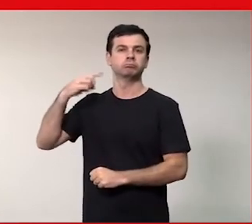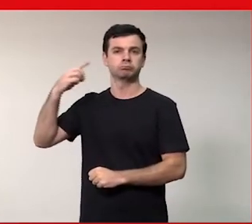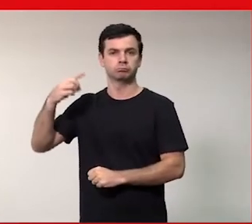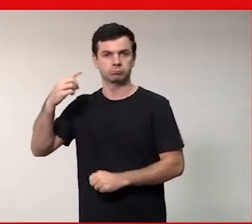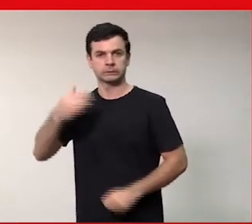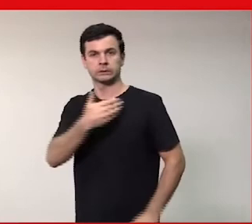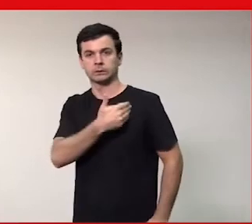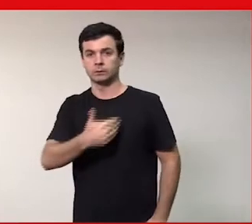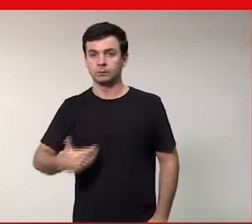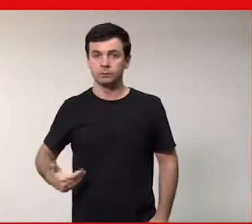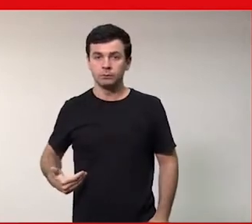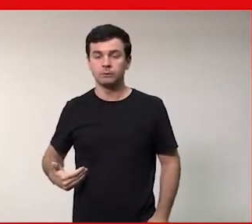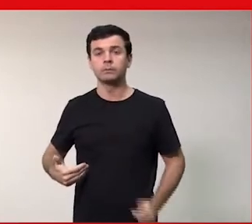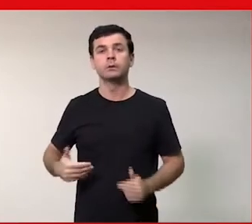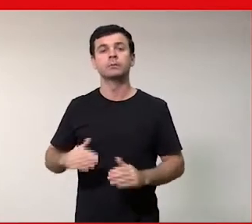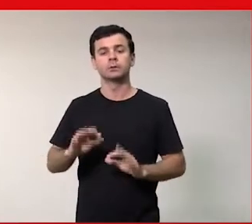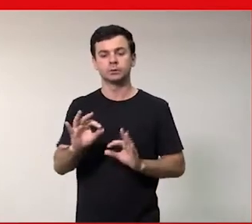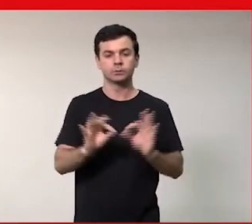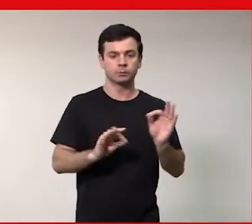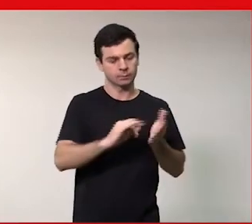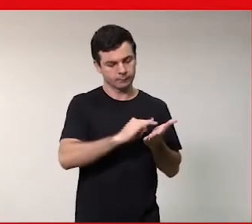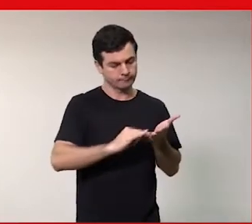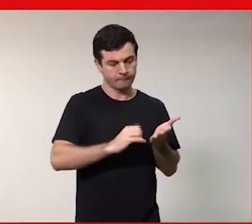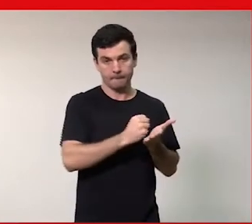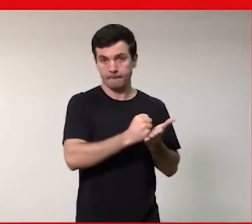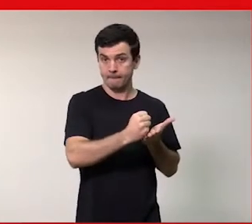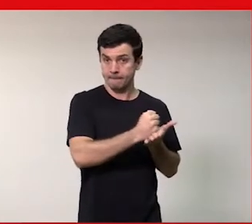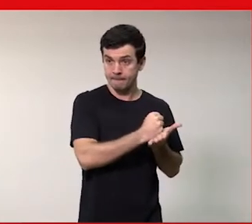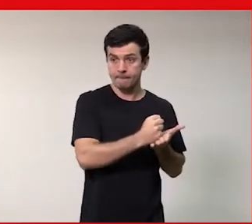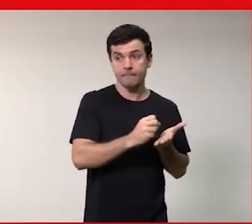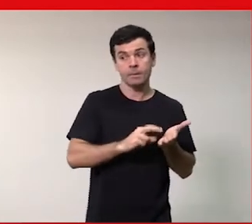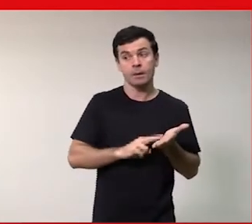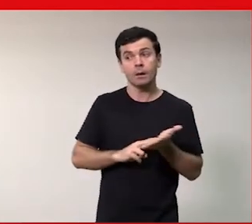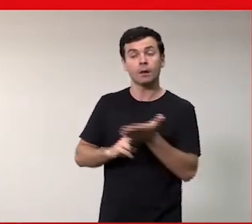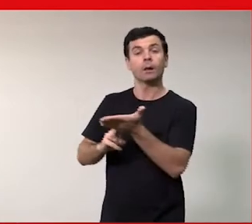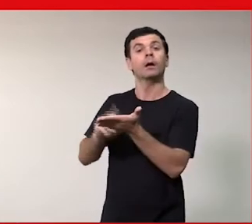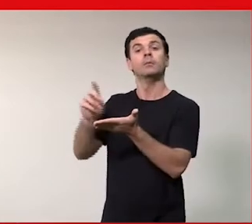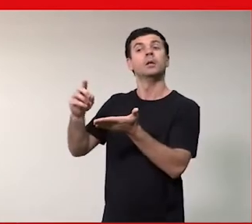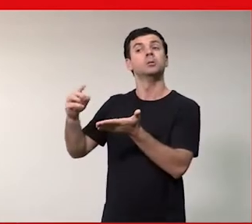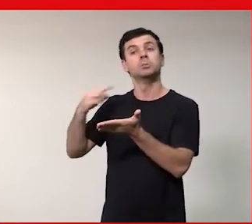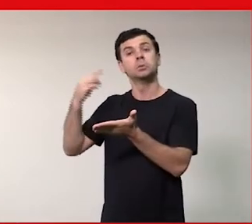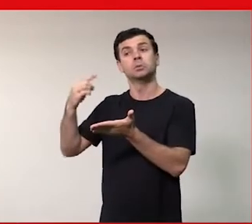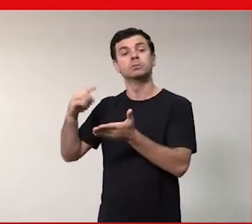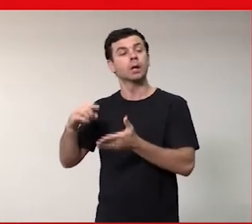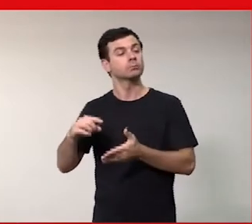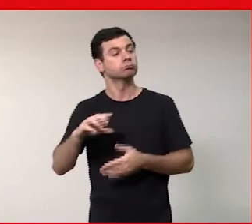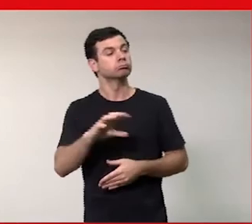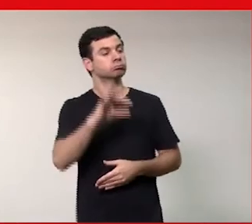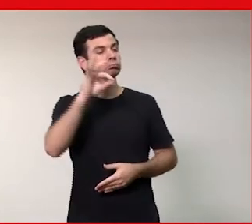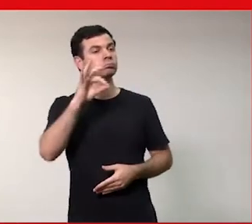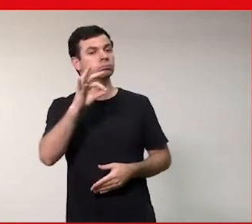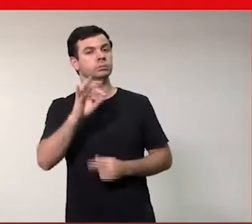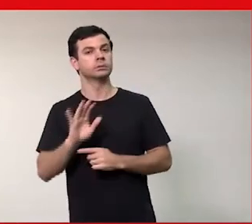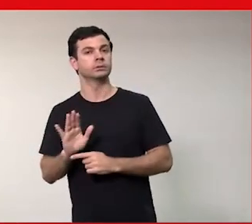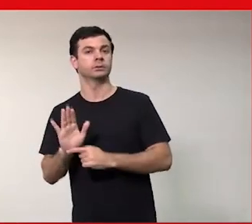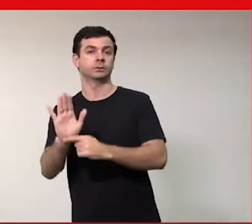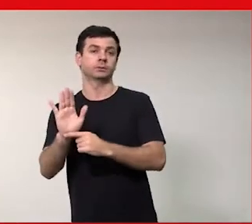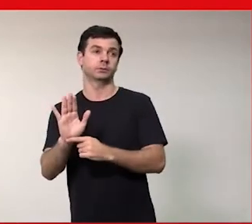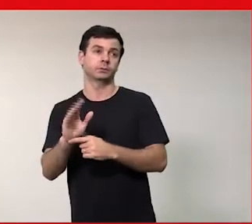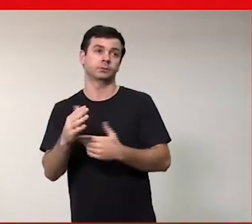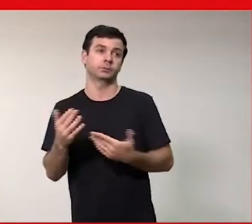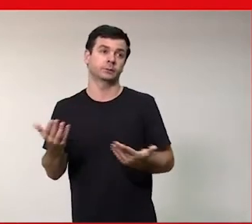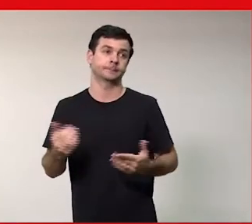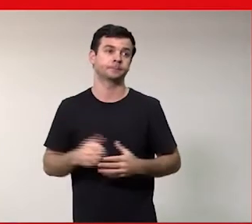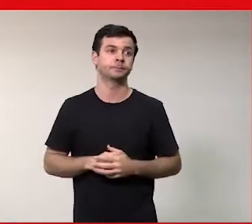mas a gente fez uma minuta e a gente vai encaminhar e ver se algum deputado encanto isso outra iniciativa seria